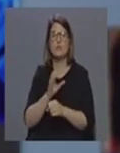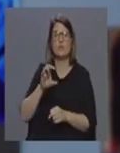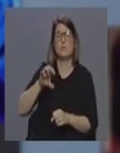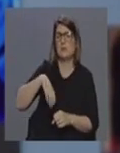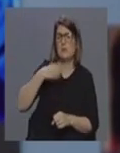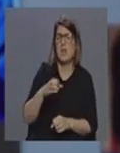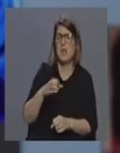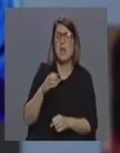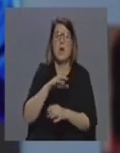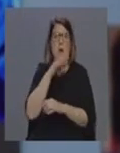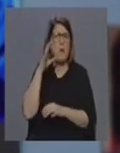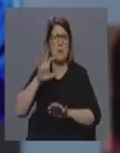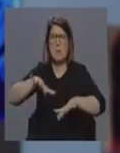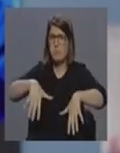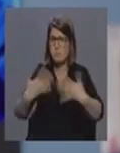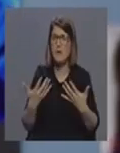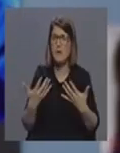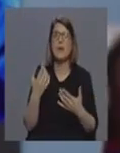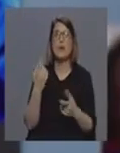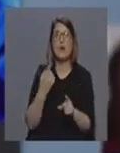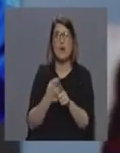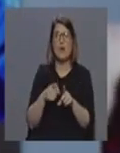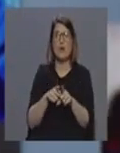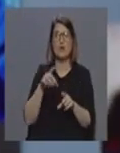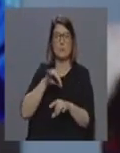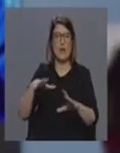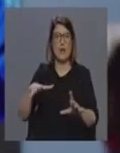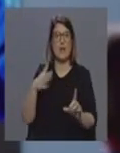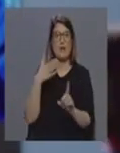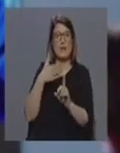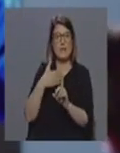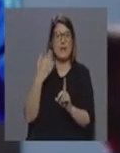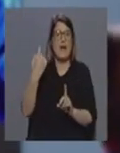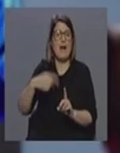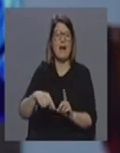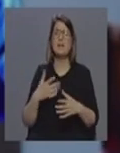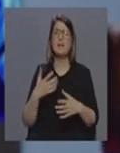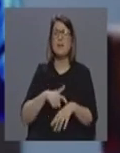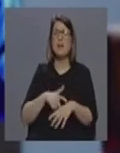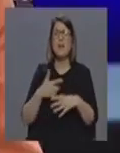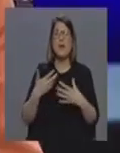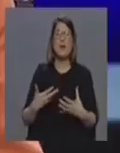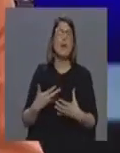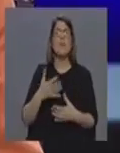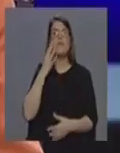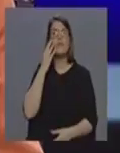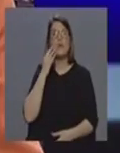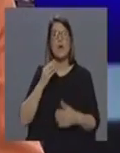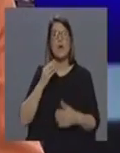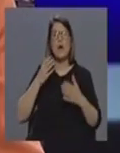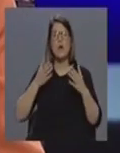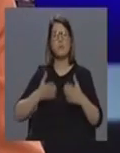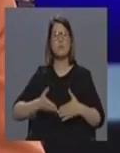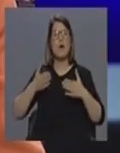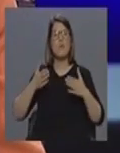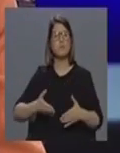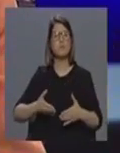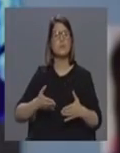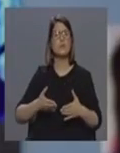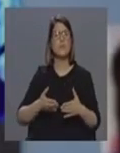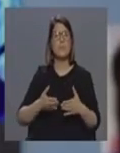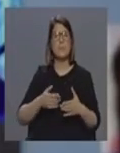tem um hospital de referência ou seja nós já estamos aqui numa fase em que nem sequer temos de ter a vergonha de ter a enviar